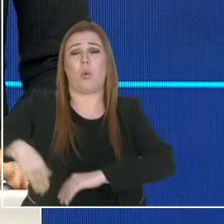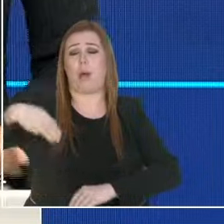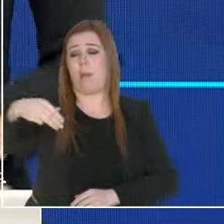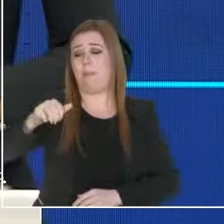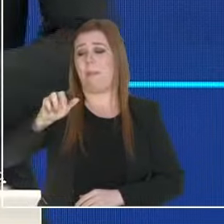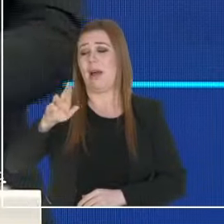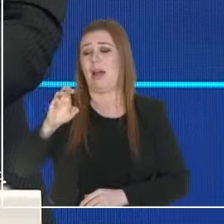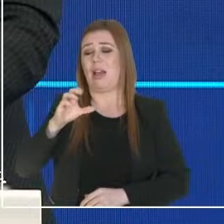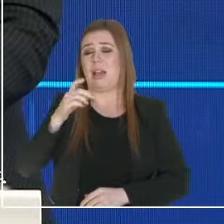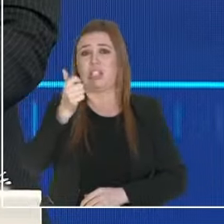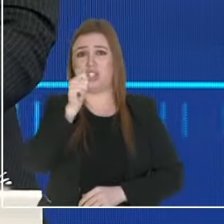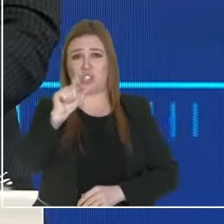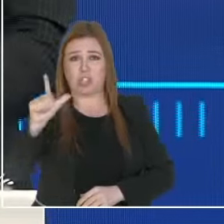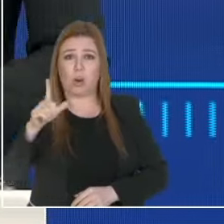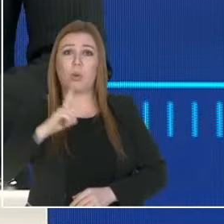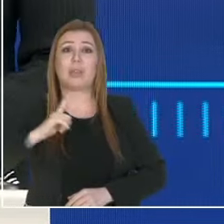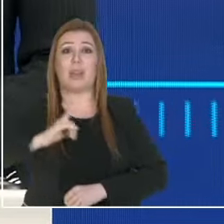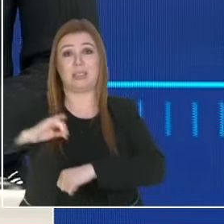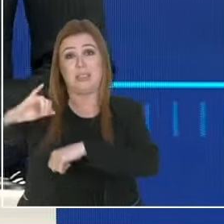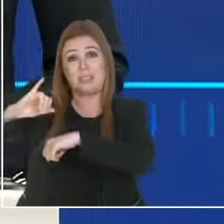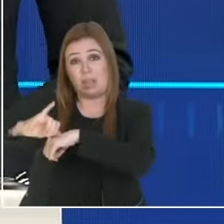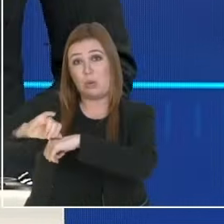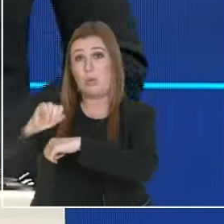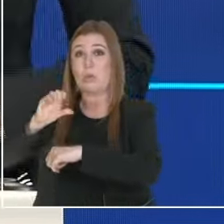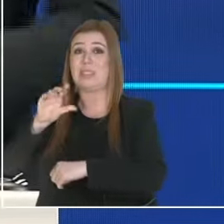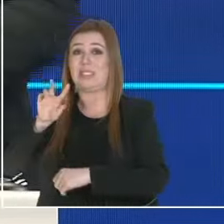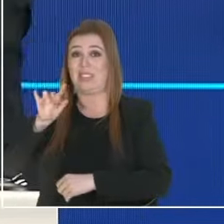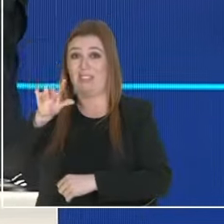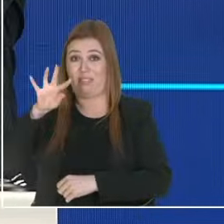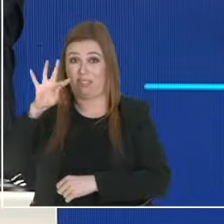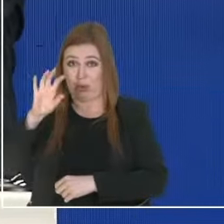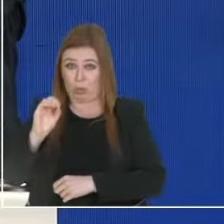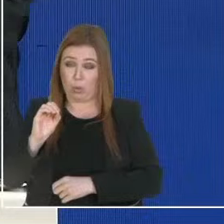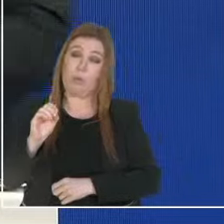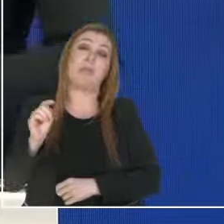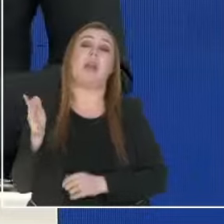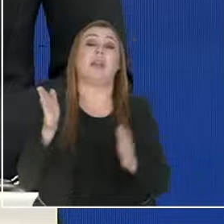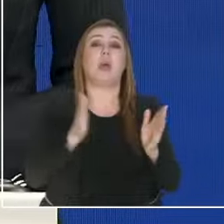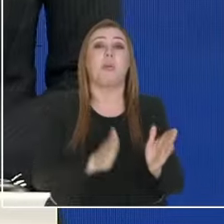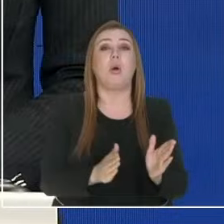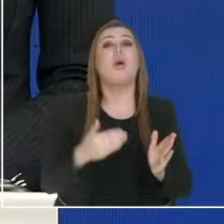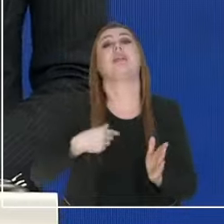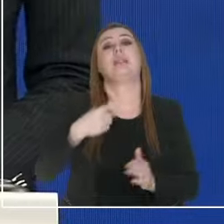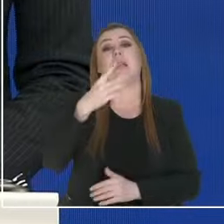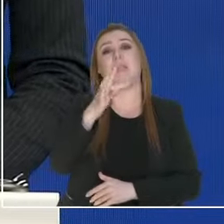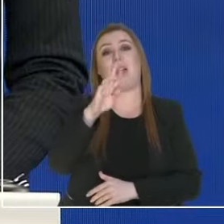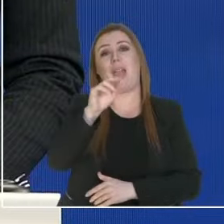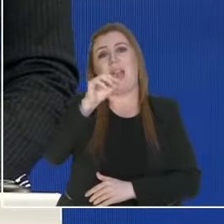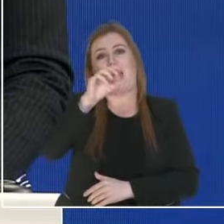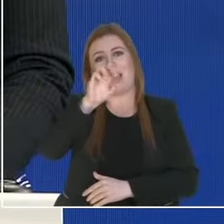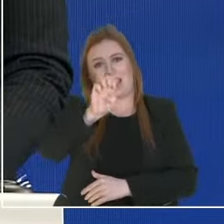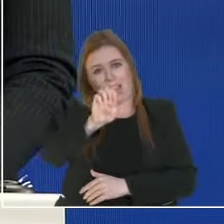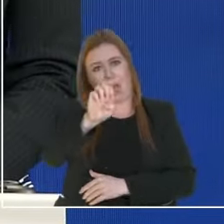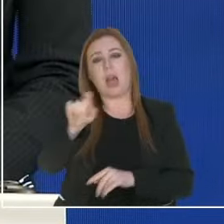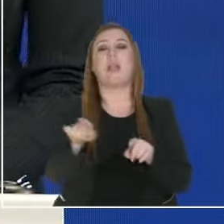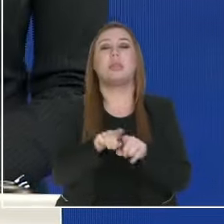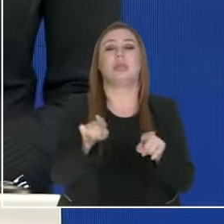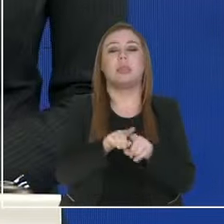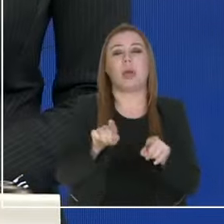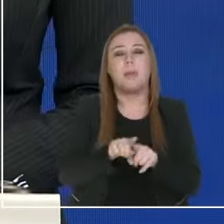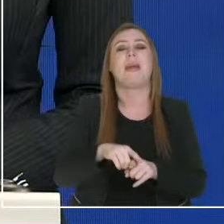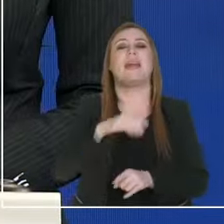cífico, passando pelo centro, pelo TRE, pela marechal, pelo terminal do Carmo, do Auer e do Boquerão.